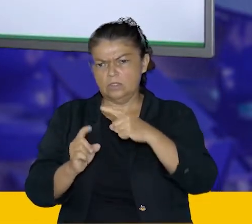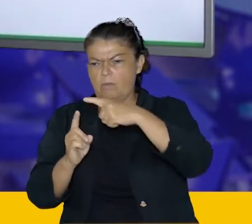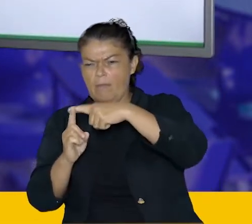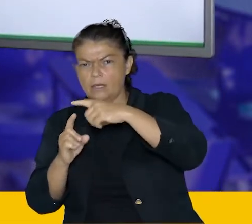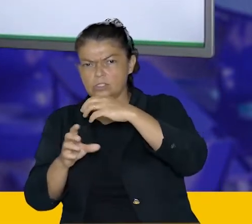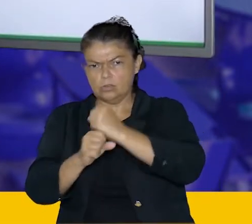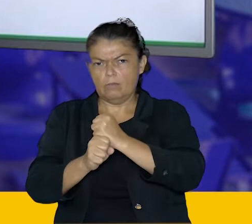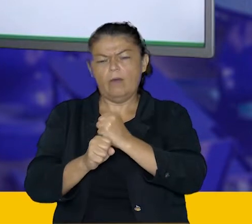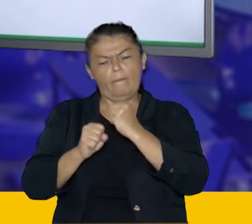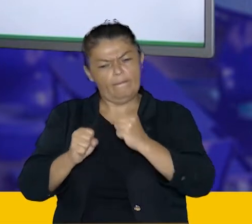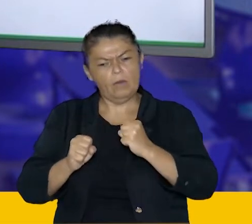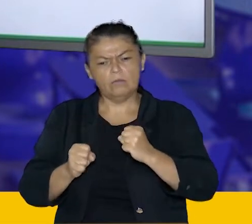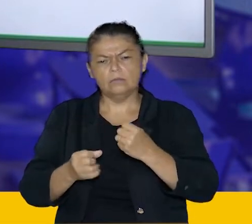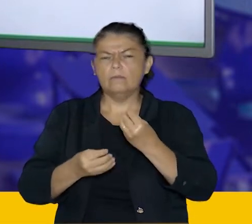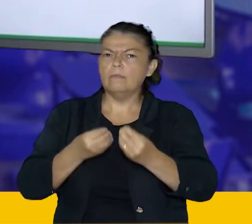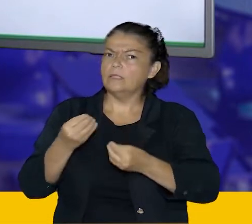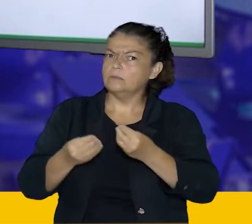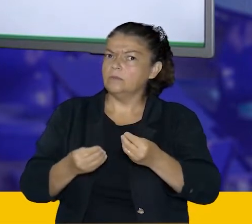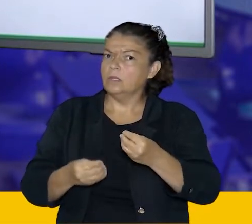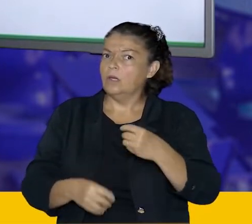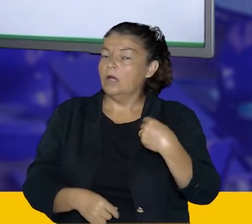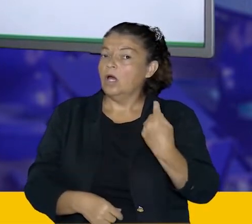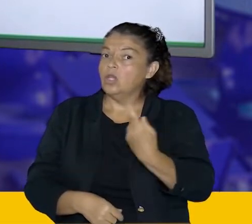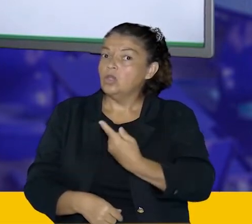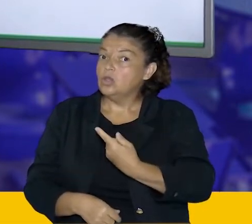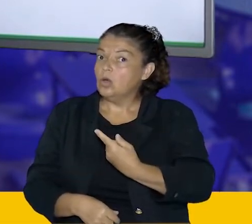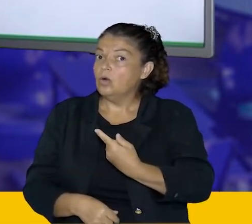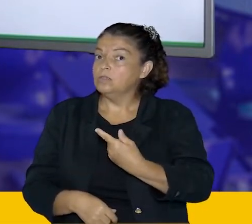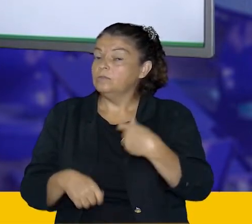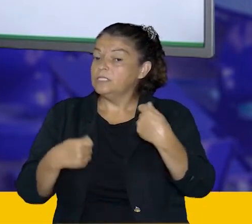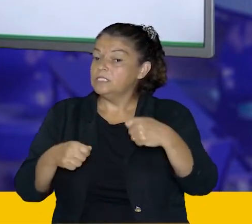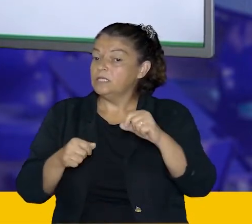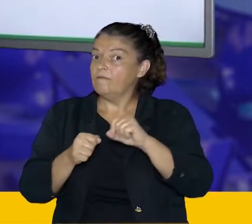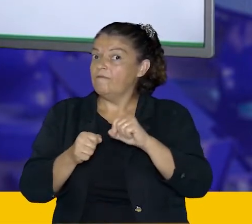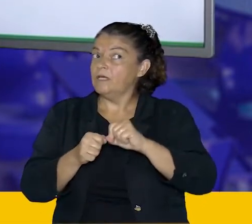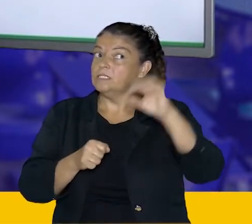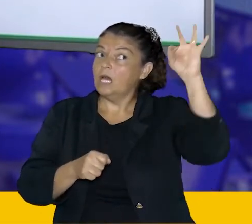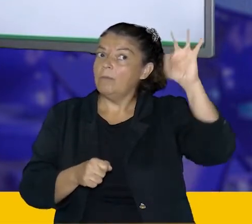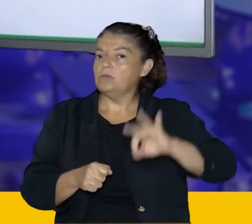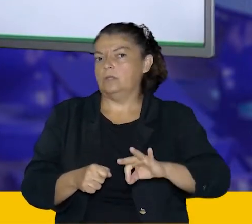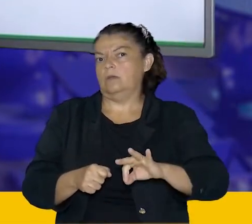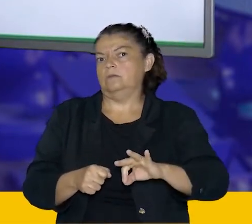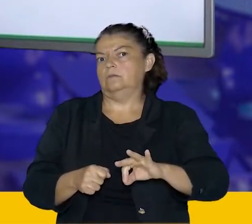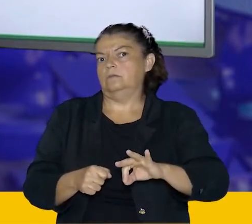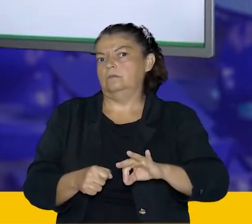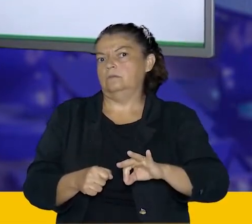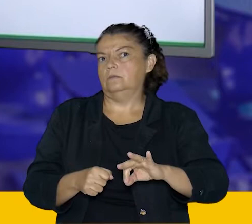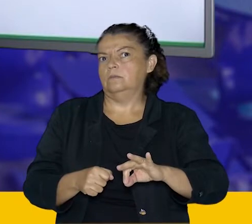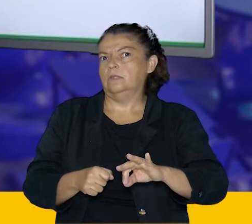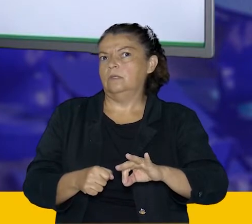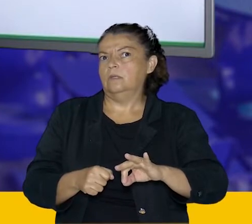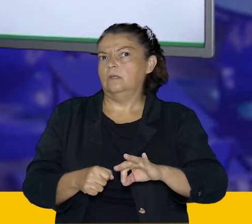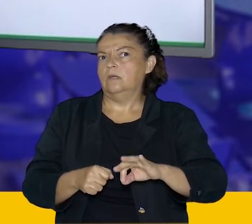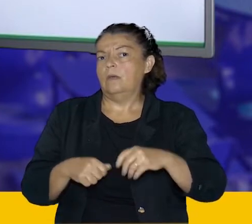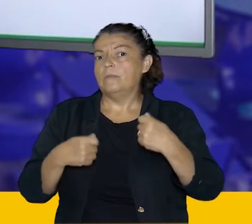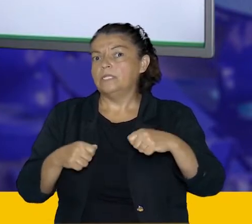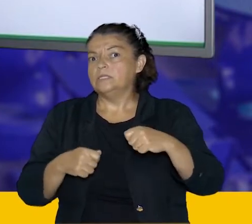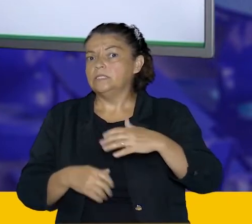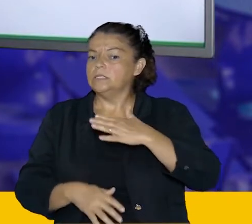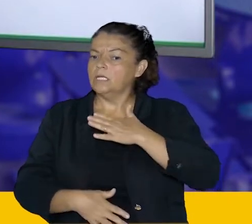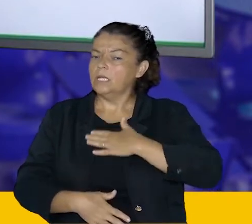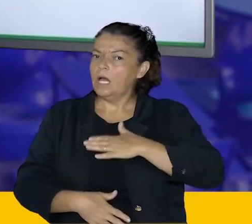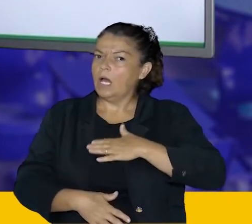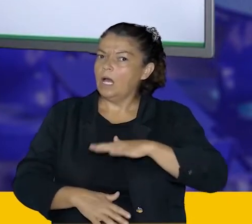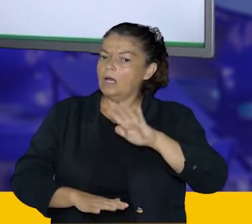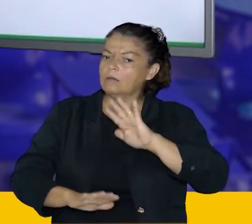professora. Claro, pode. Mas aí como a gente está considerando o arredondamento, é possível que a gente perca algum dado, algum número aí. Então para